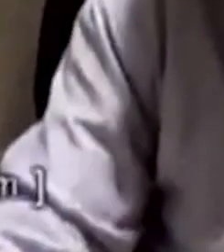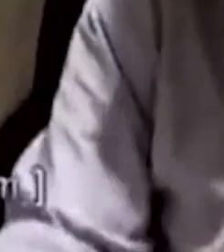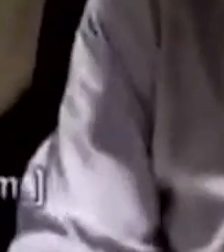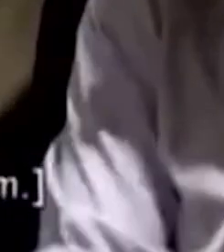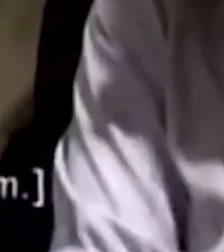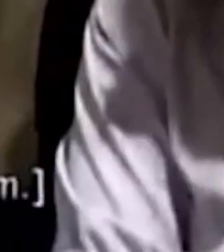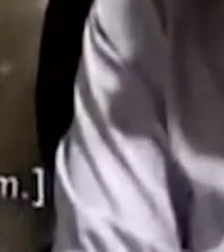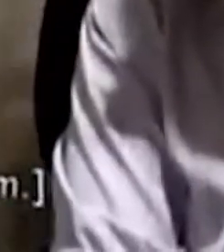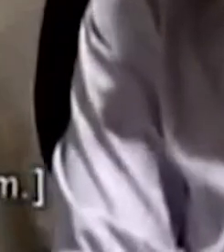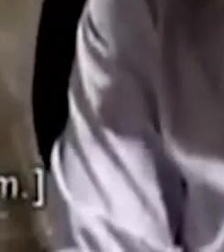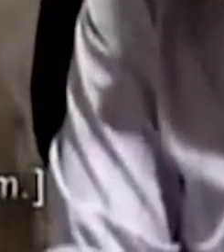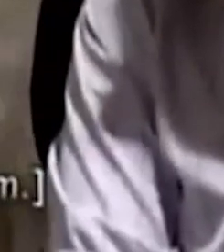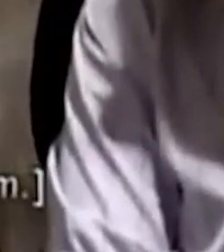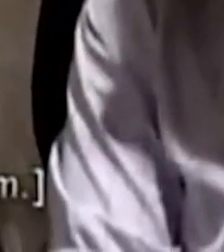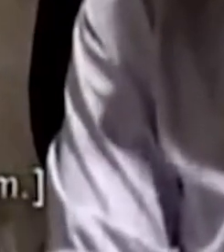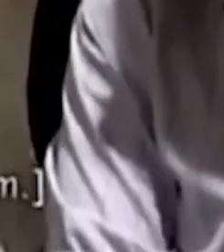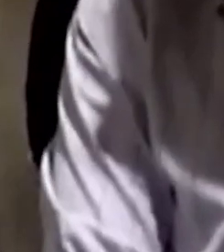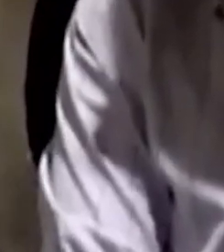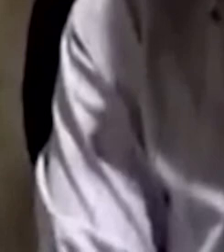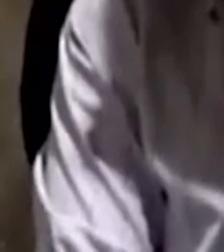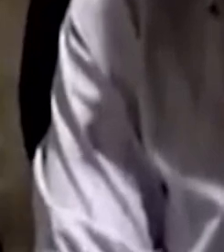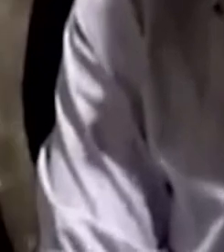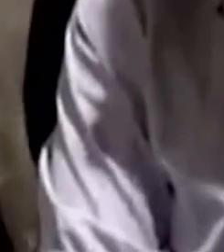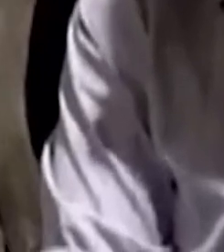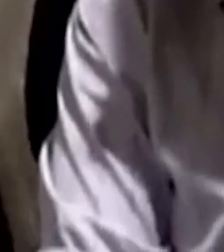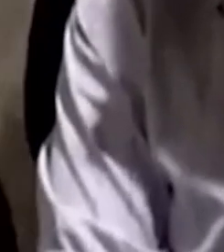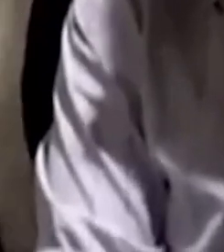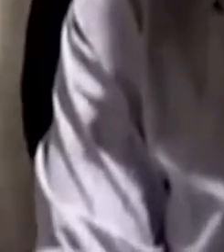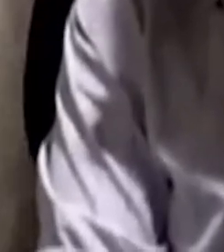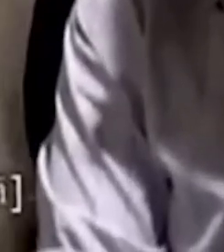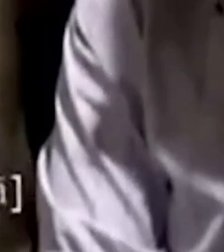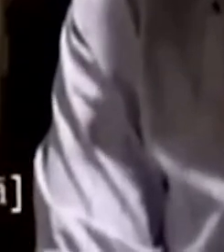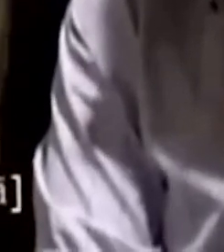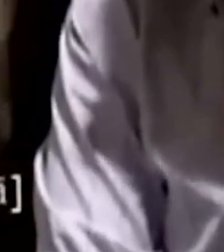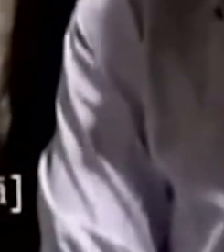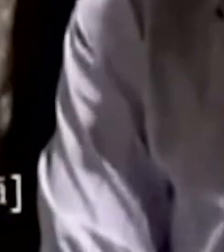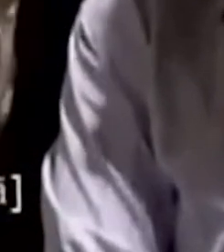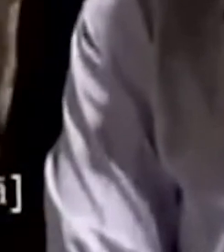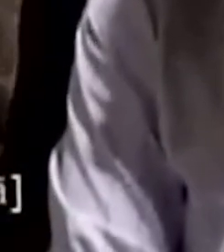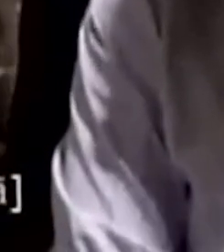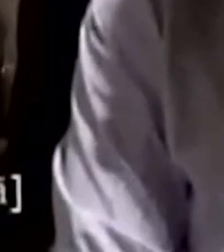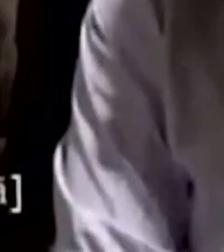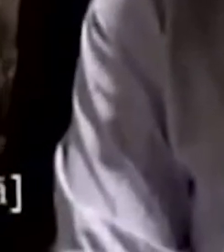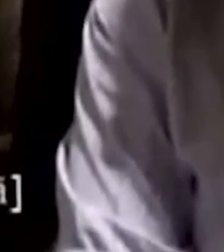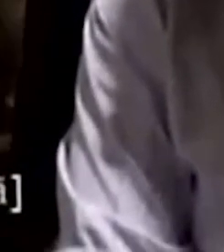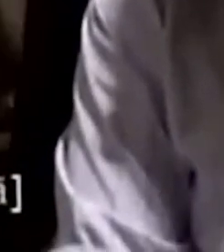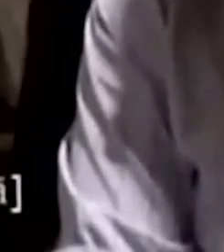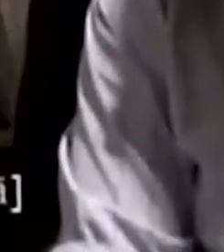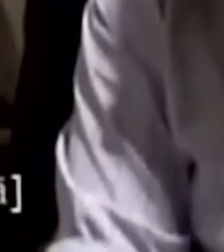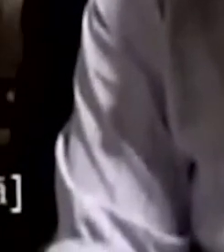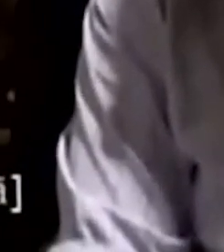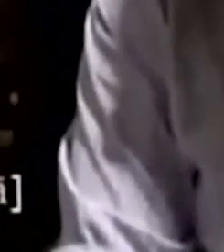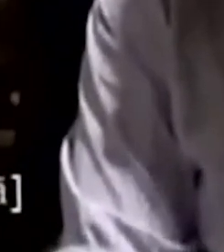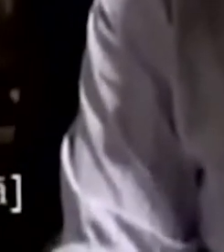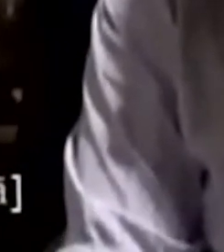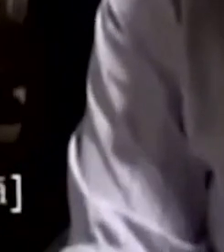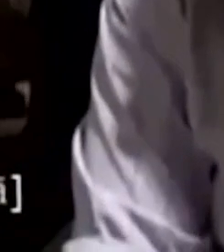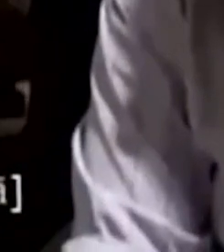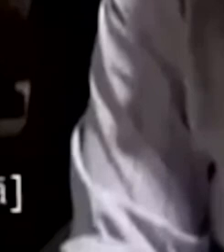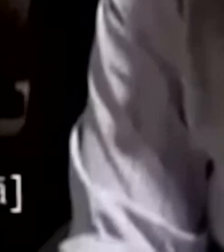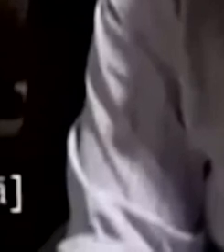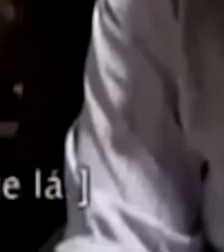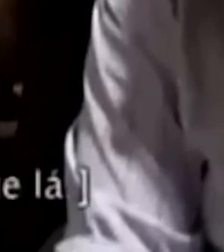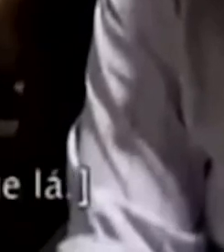E eu saí de lá até o dia da passagem. Por quê? Porque era todo um movimento da democracia